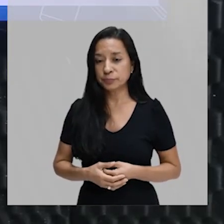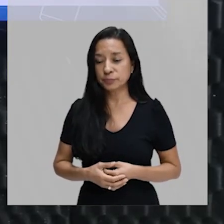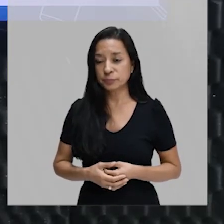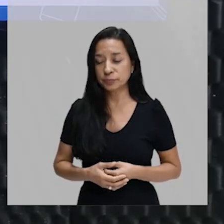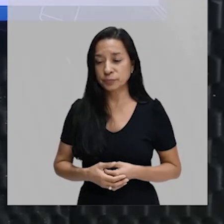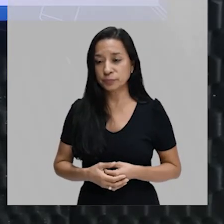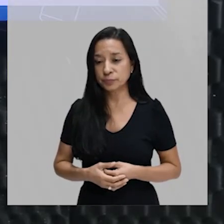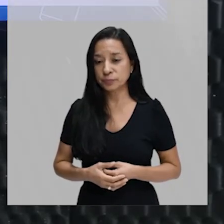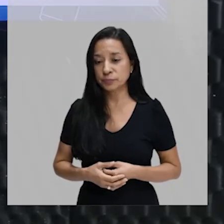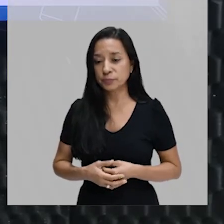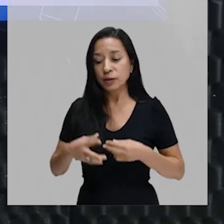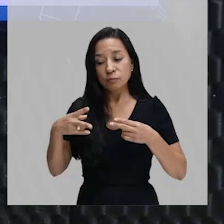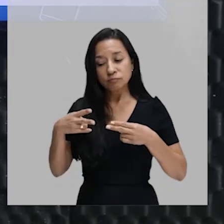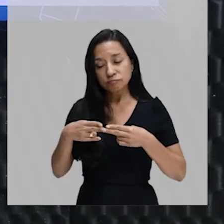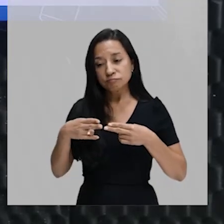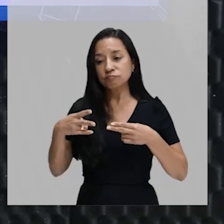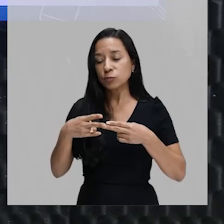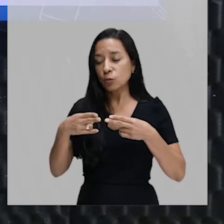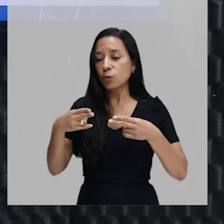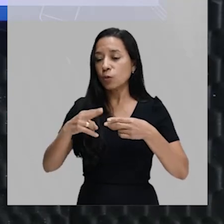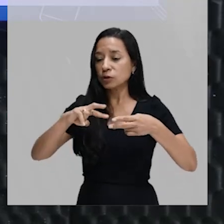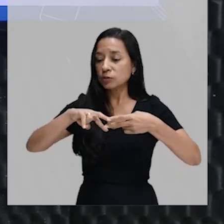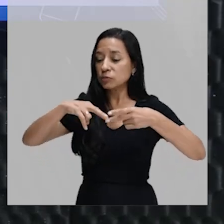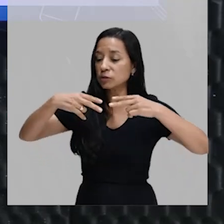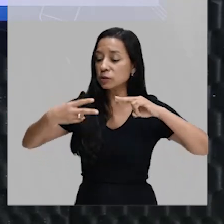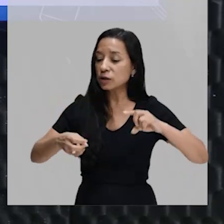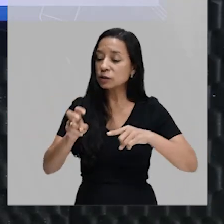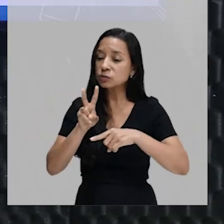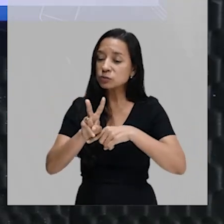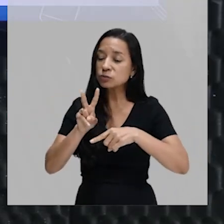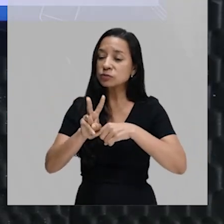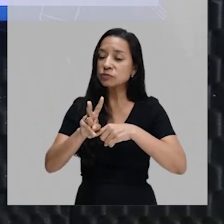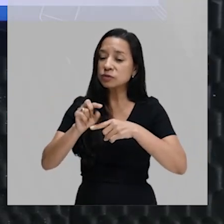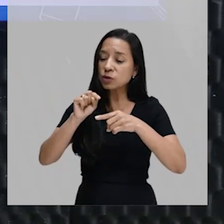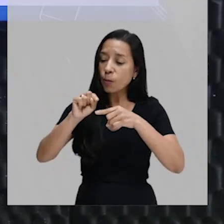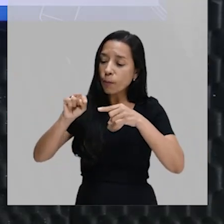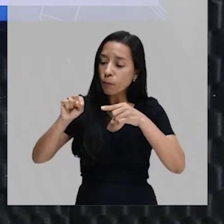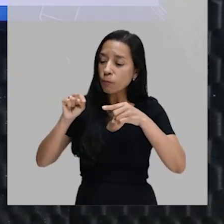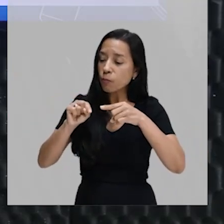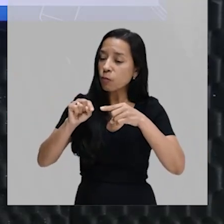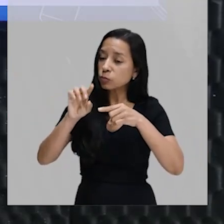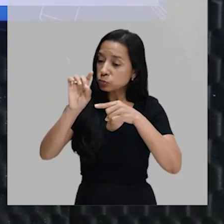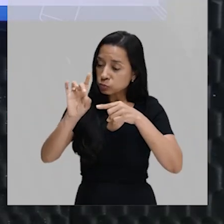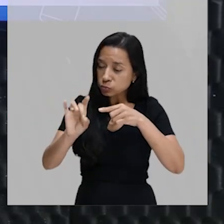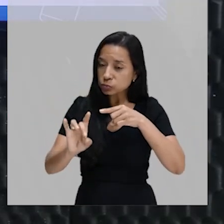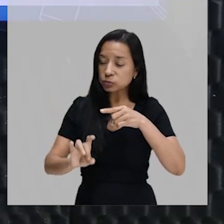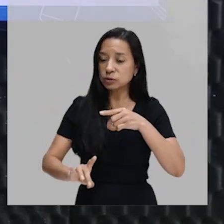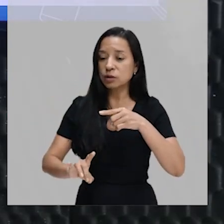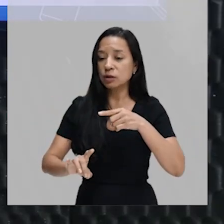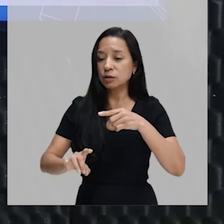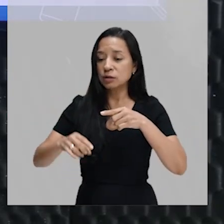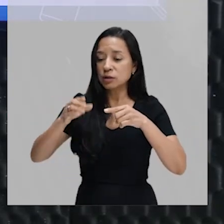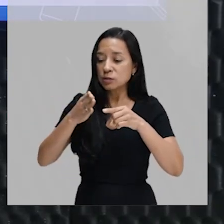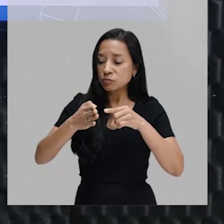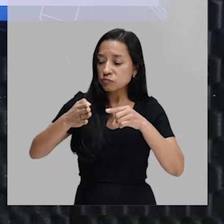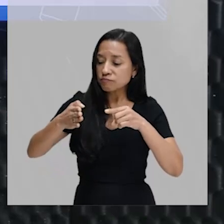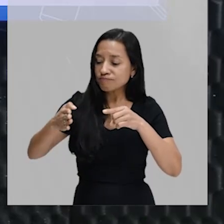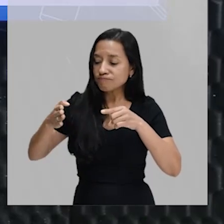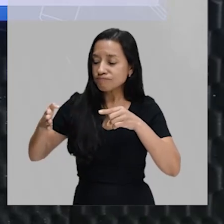pessoal, elas cortam o DNA dos vírus em pontos específicos, em sequências